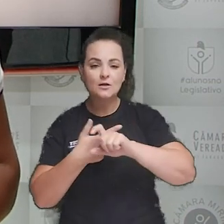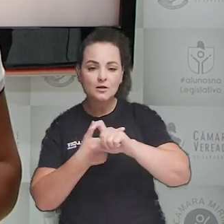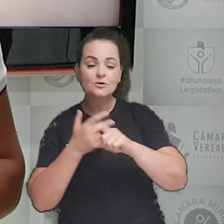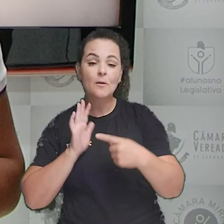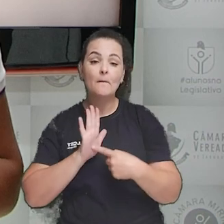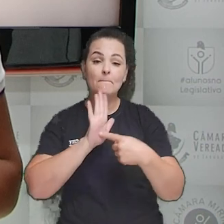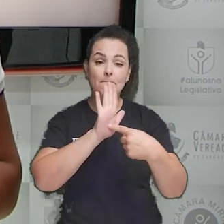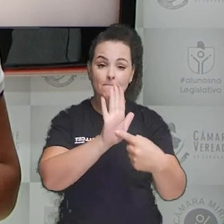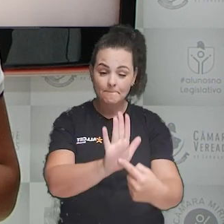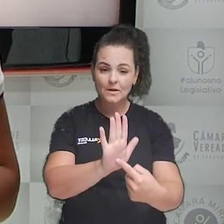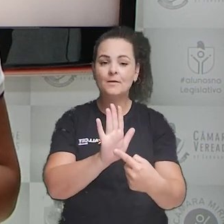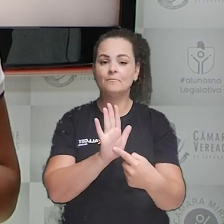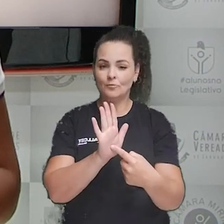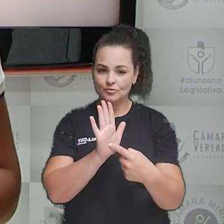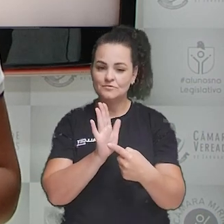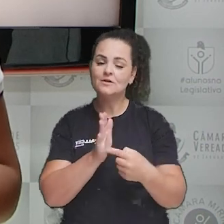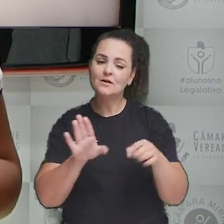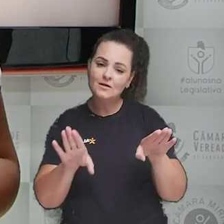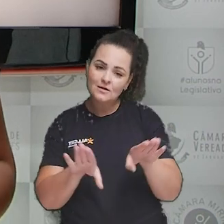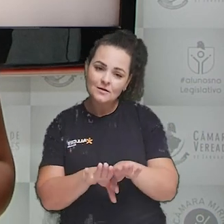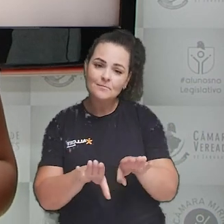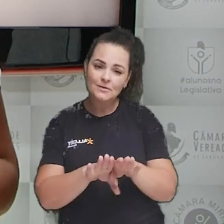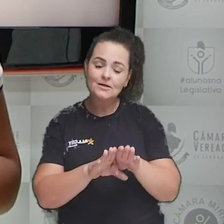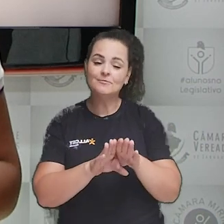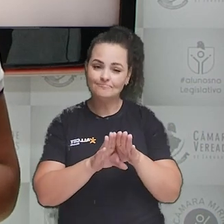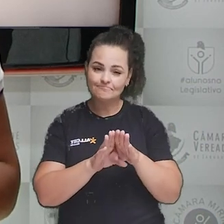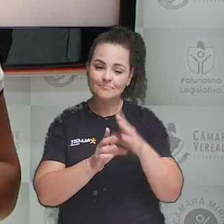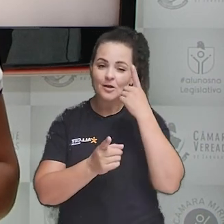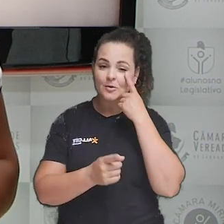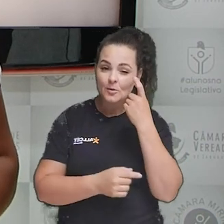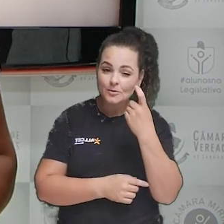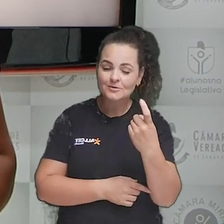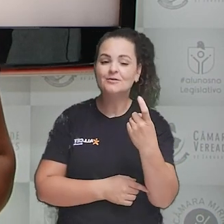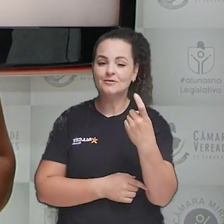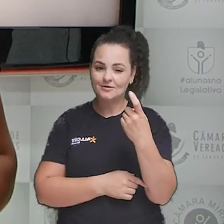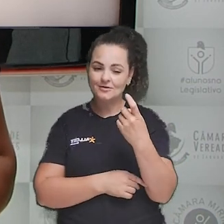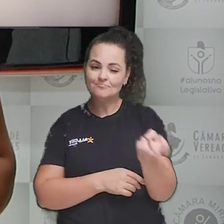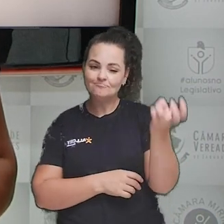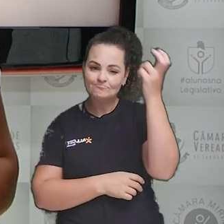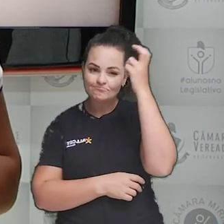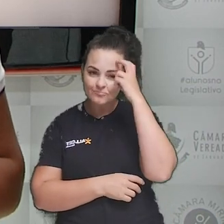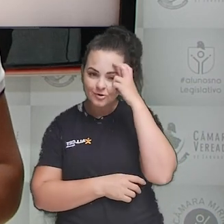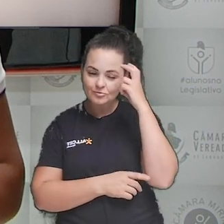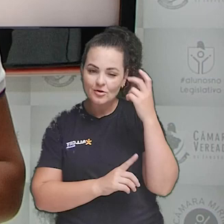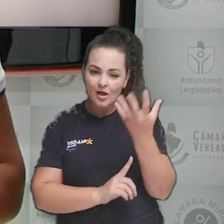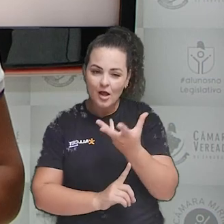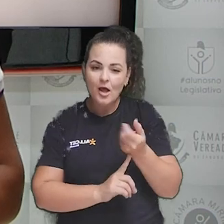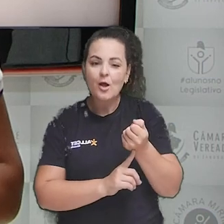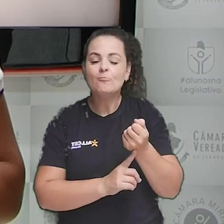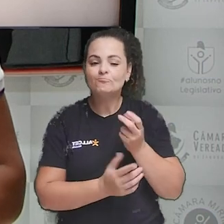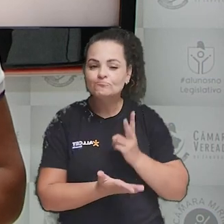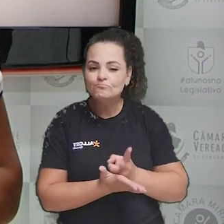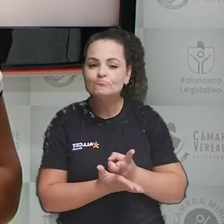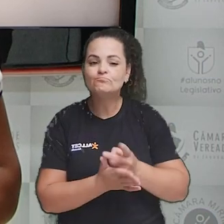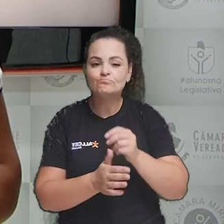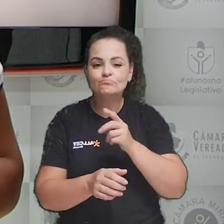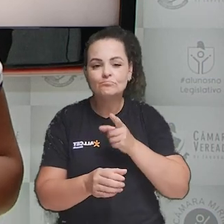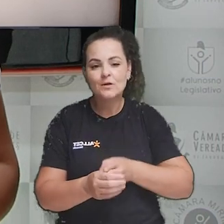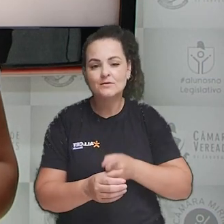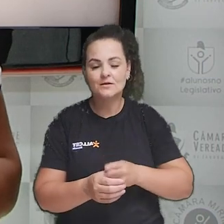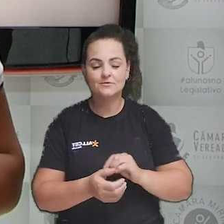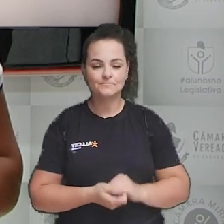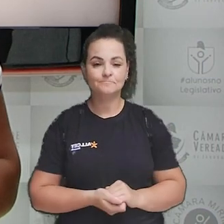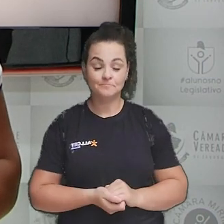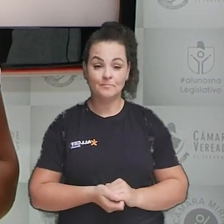Municipal para apresentar seus pleitos e manifestar seu interesse em preservar a cultura e a arte do samba na cidade.